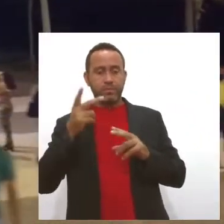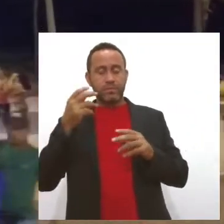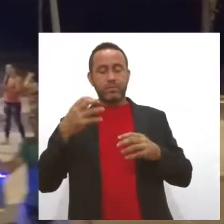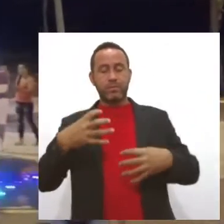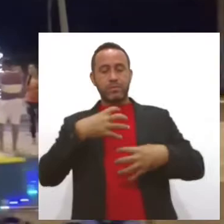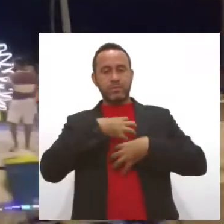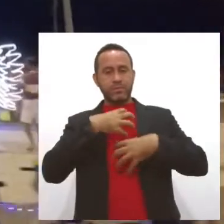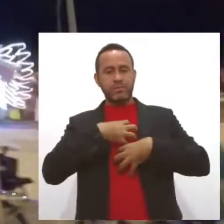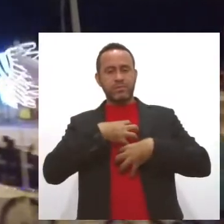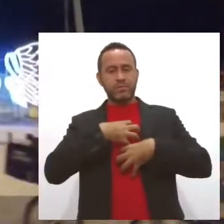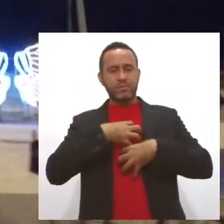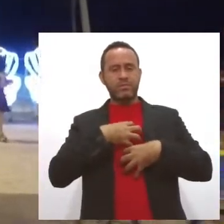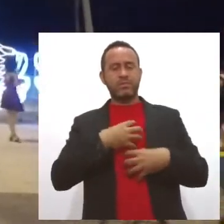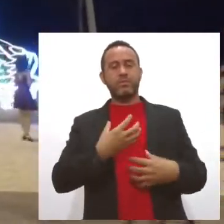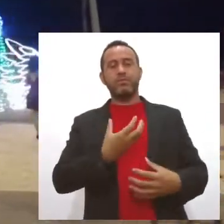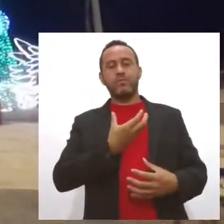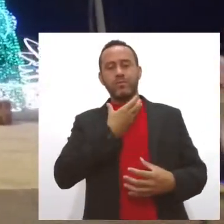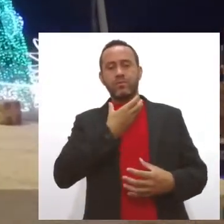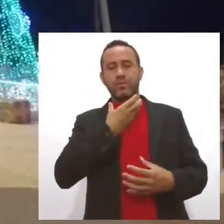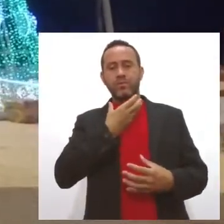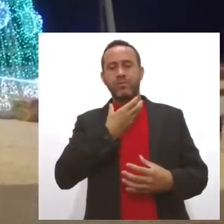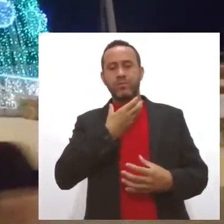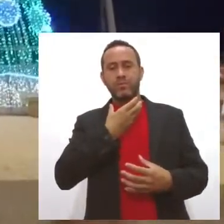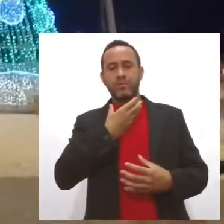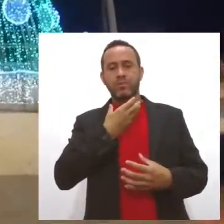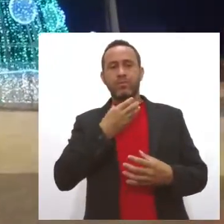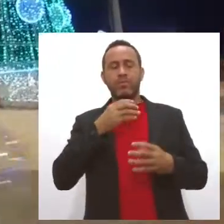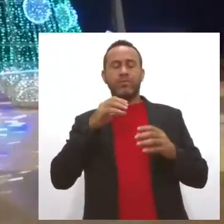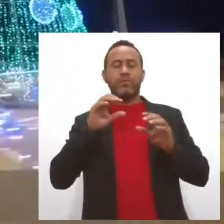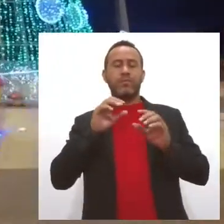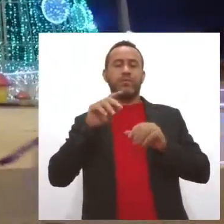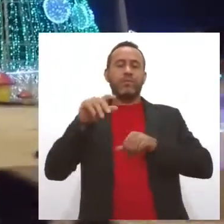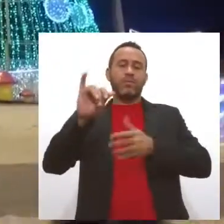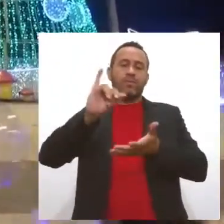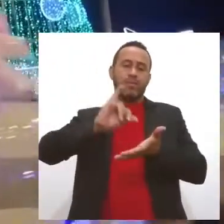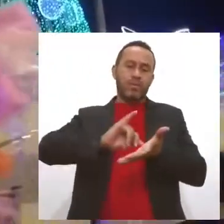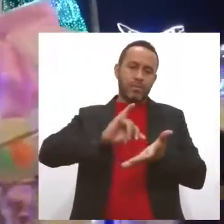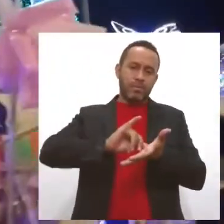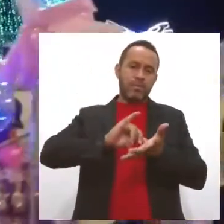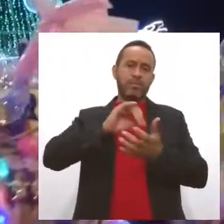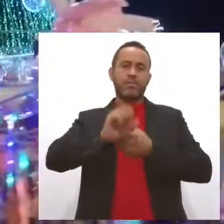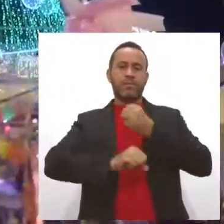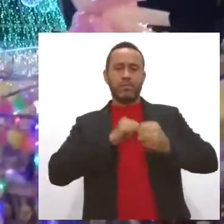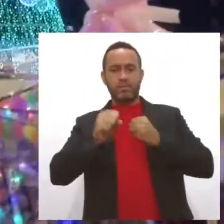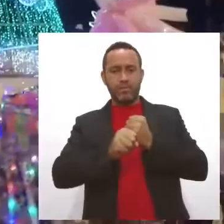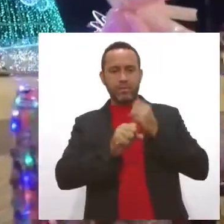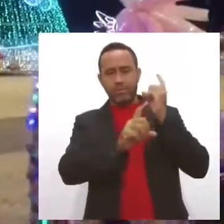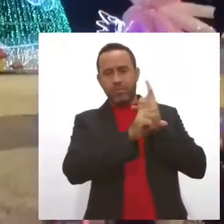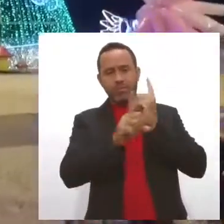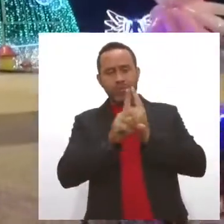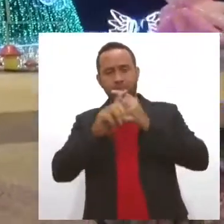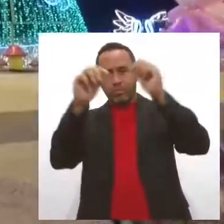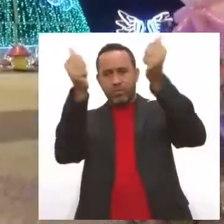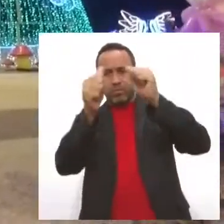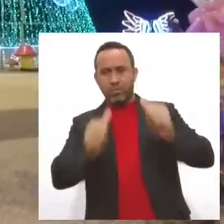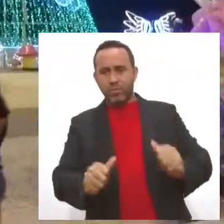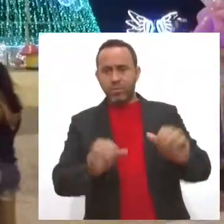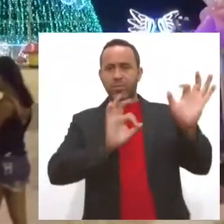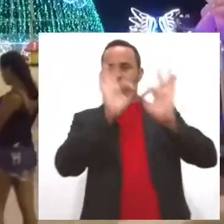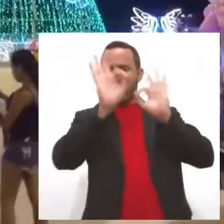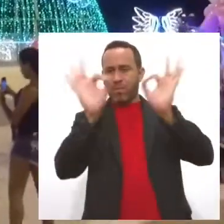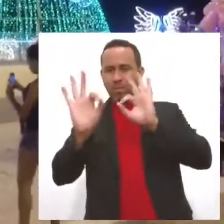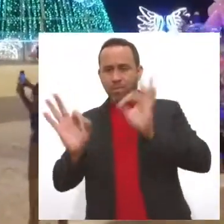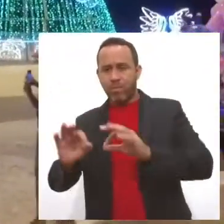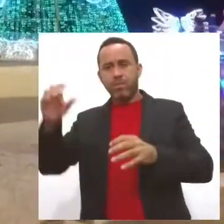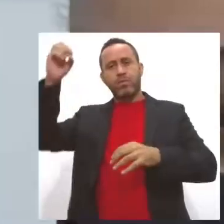natalino toma conta da cidade nesta época do ano. E não é difícil encontrar locais iluminados e enfeitados